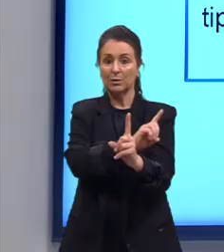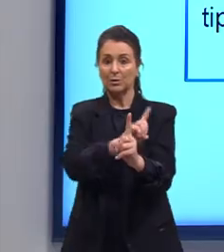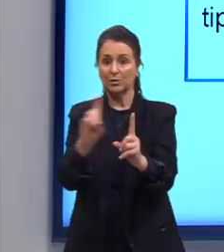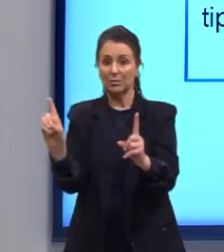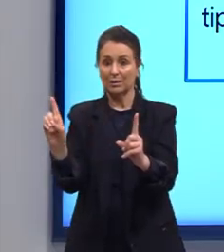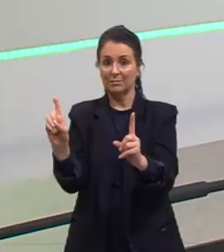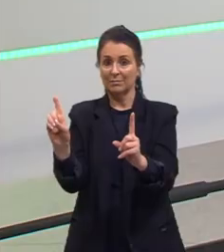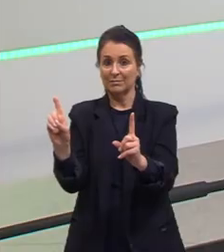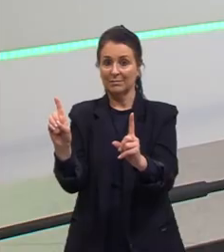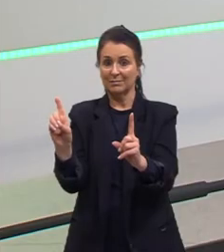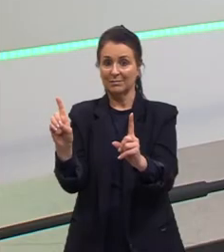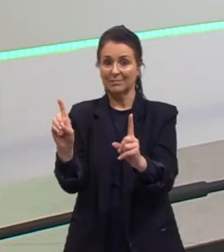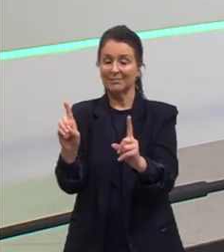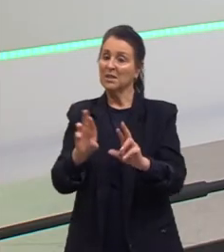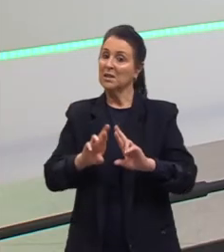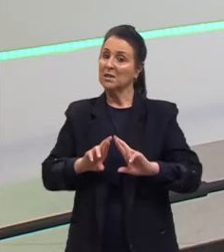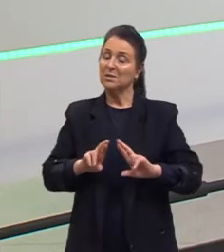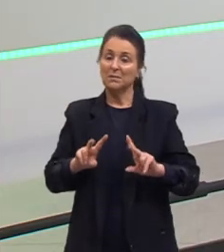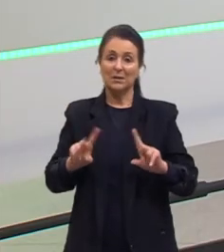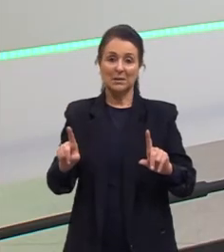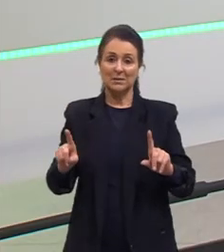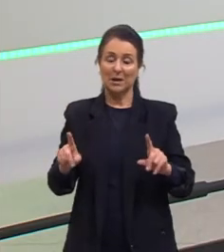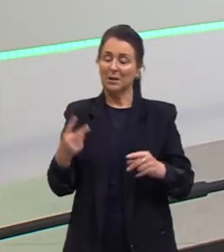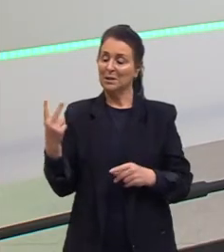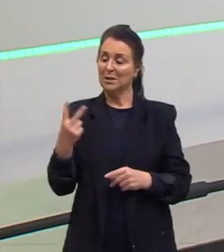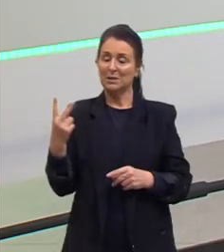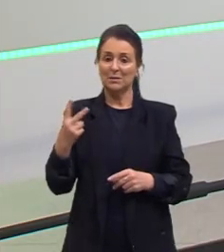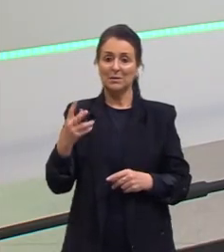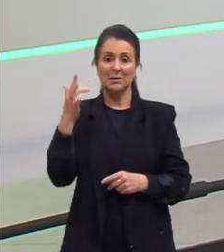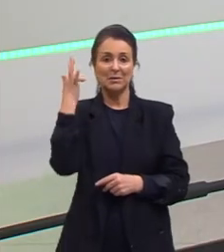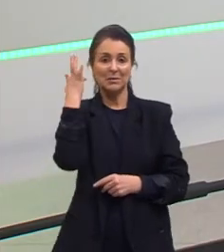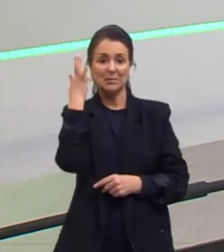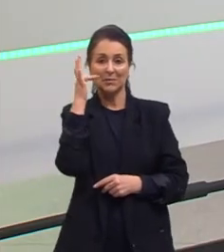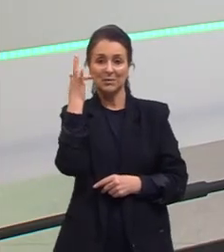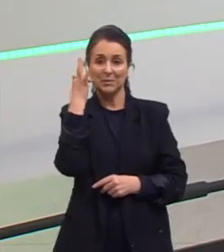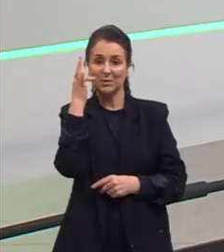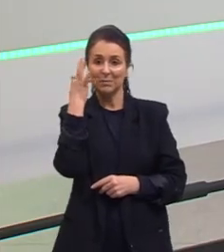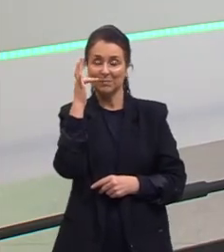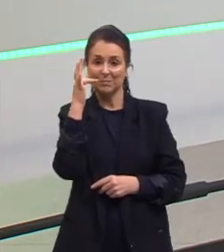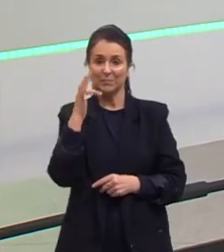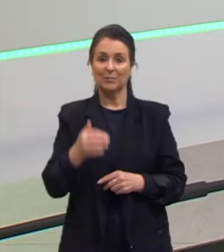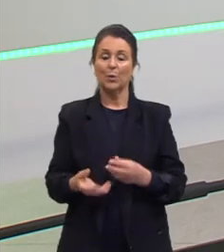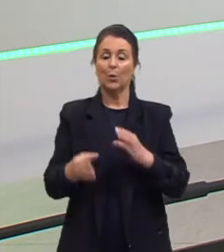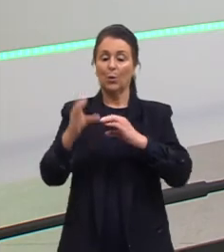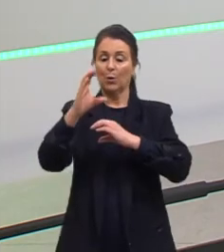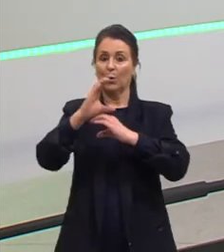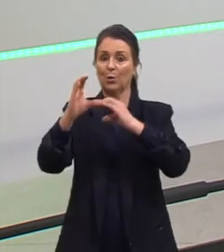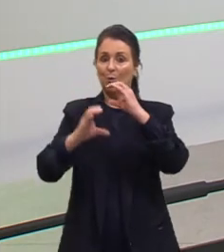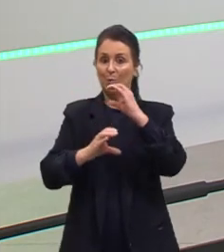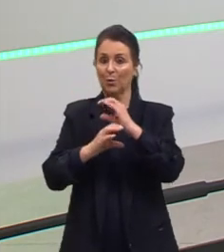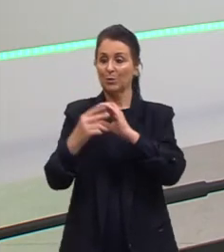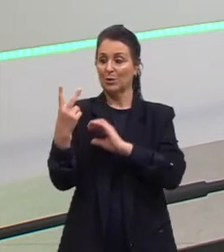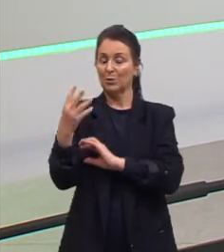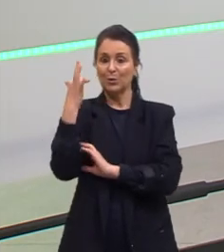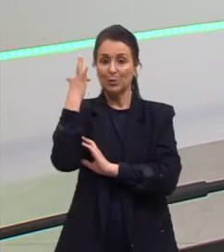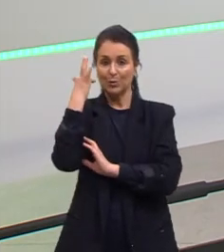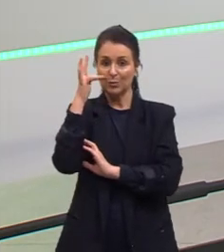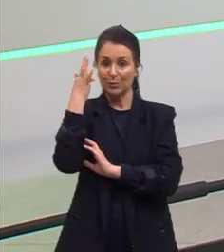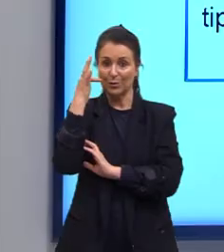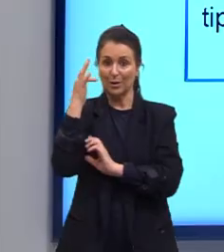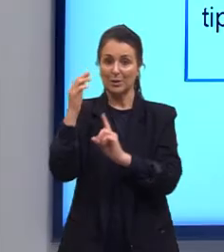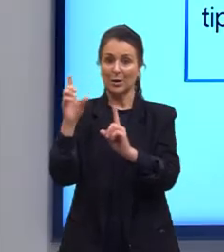Certo? Essa é a grande diferença aí entre o limão, na verdade, entre o composto do limão e da laranja, que são